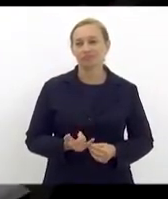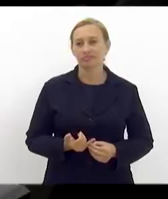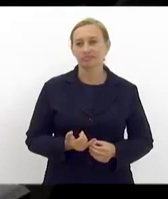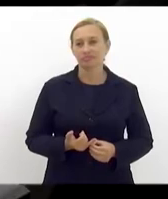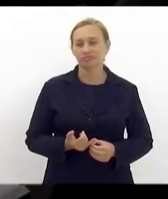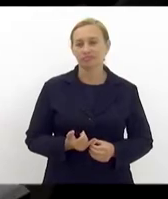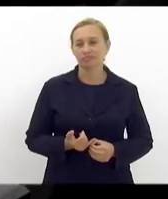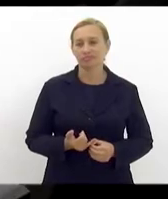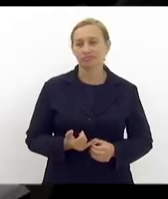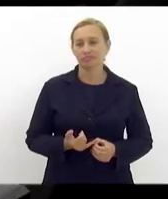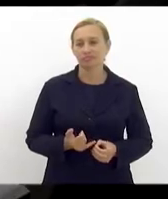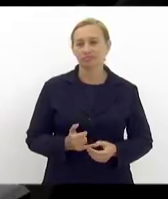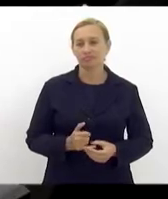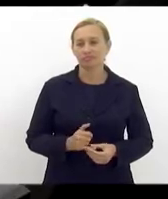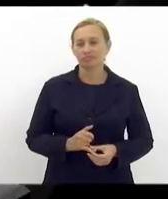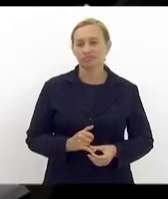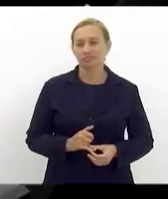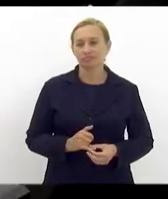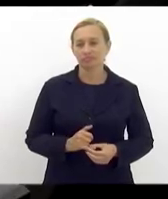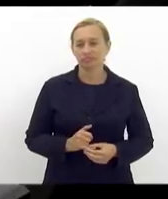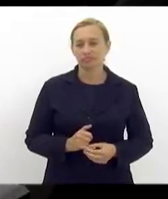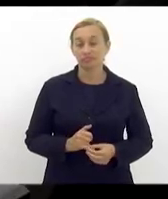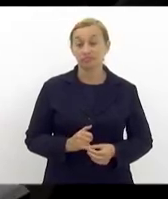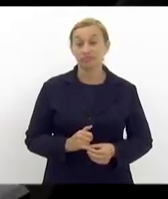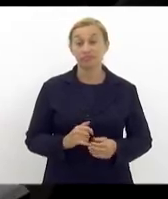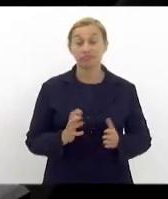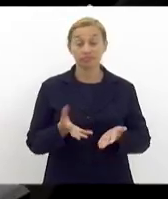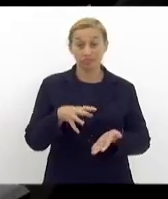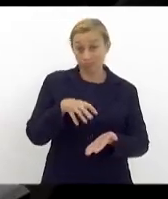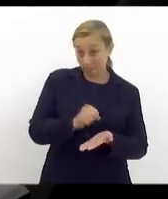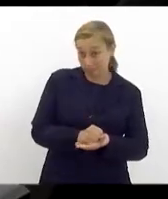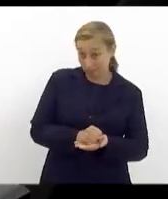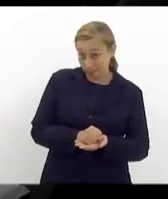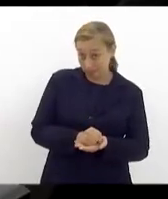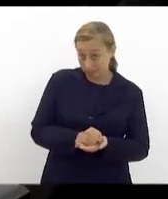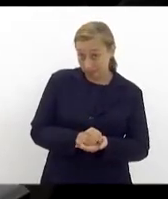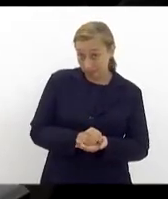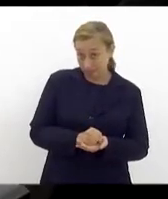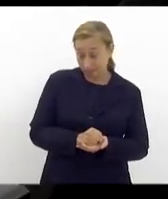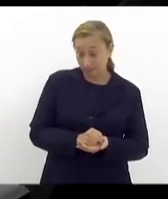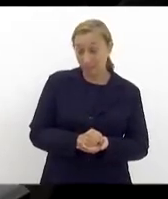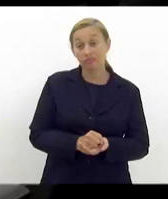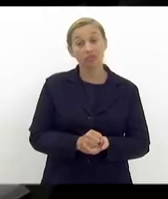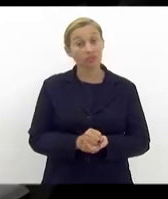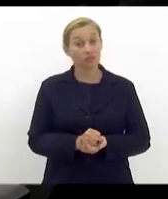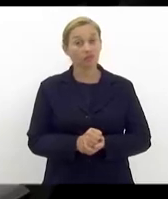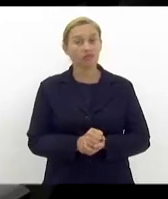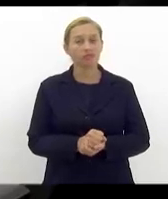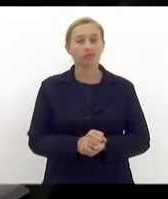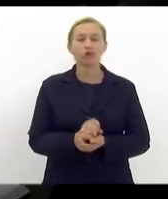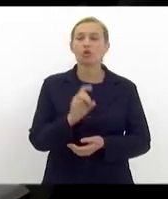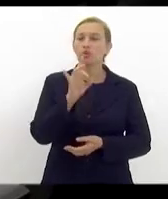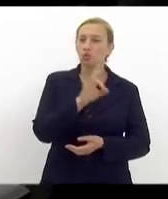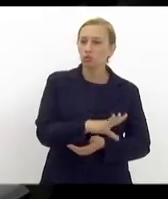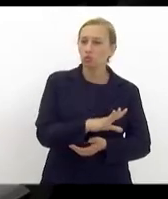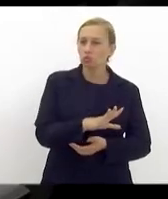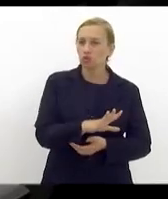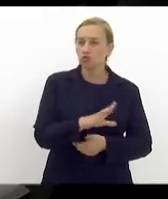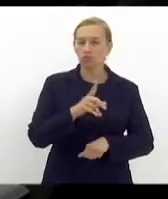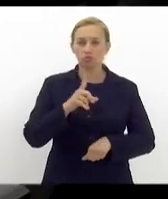Eu quero fazer registro que eu estive no último evento